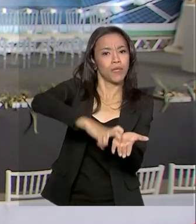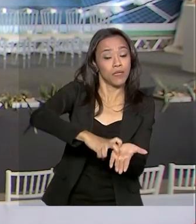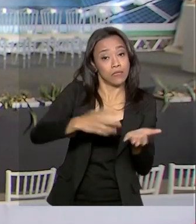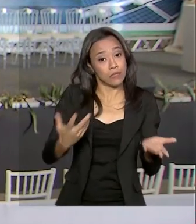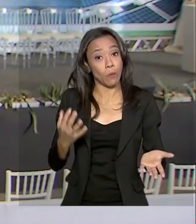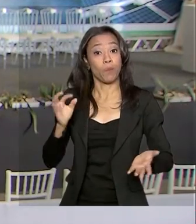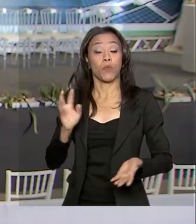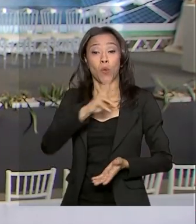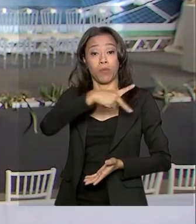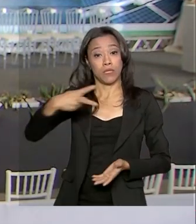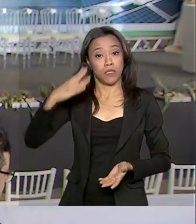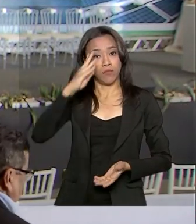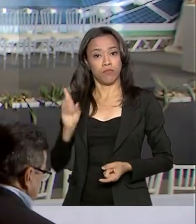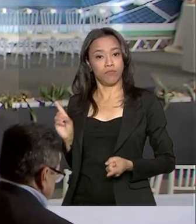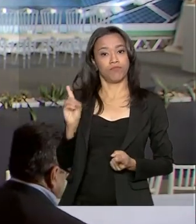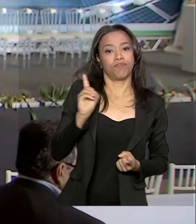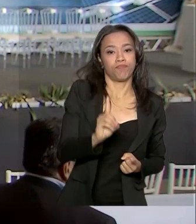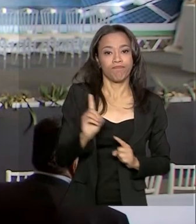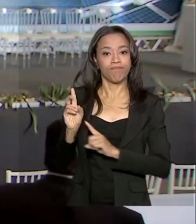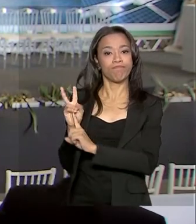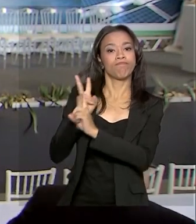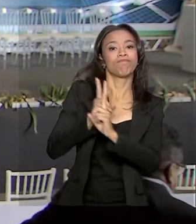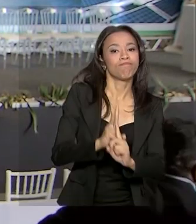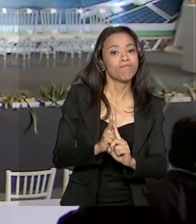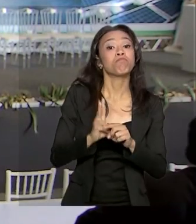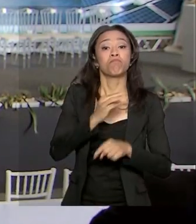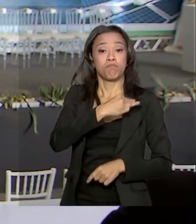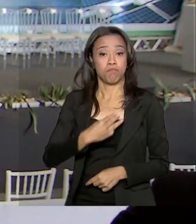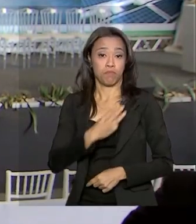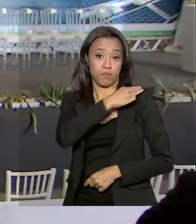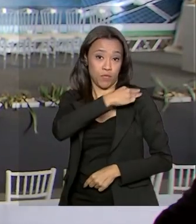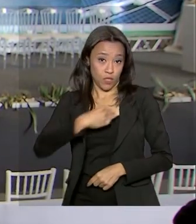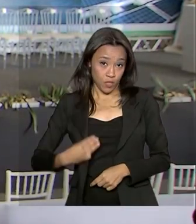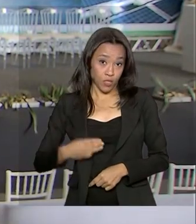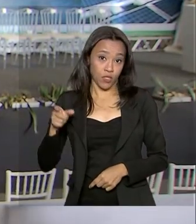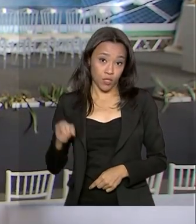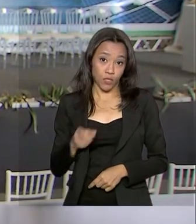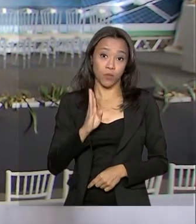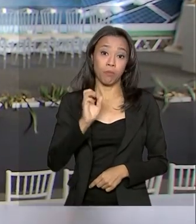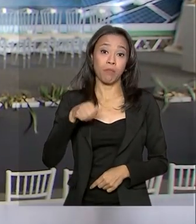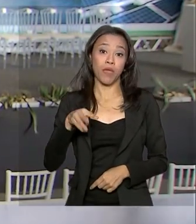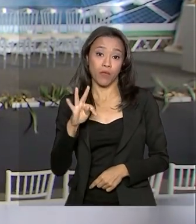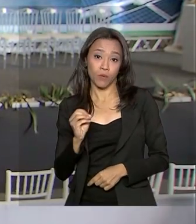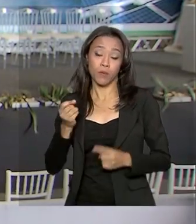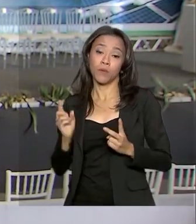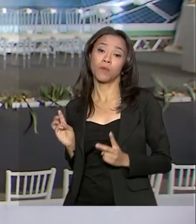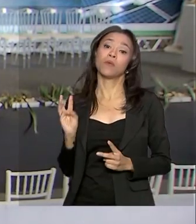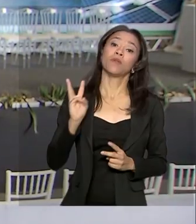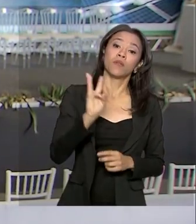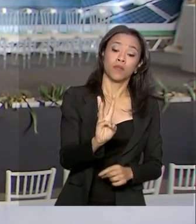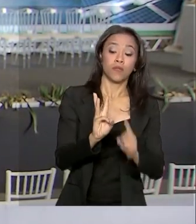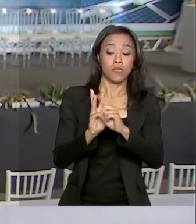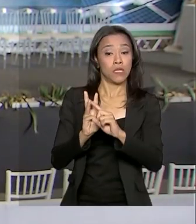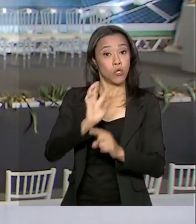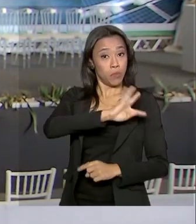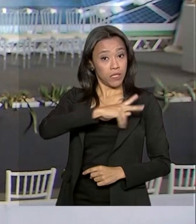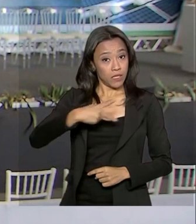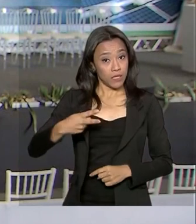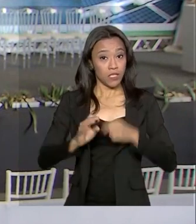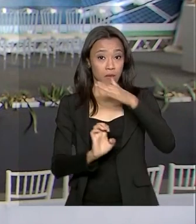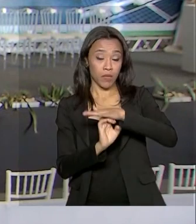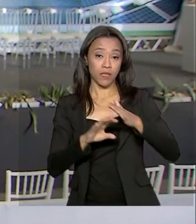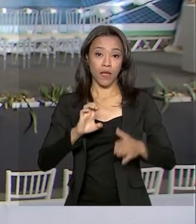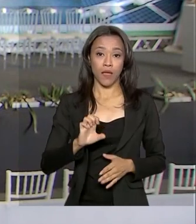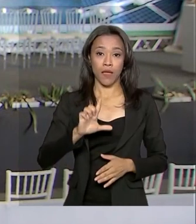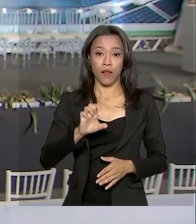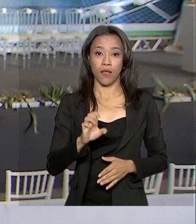presidente vem acompanhado do ministro de Minas e Energia, Bento Costa Lima Leite, e do presidente da Eletrobras, Wilson